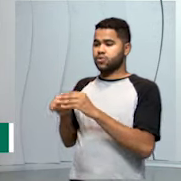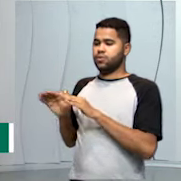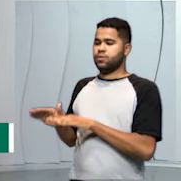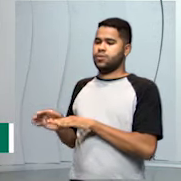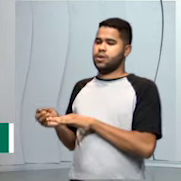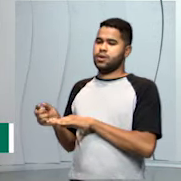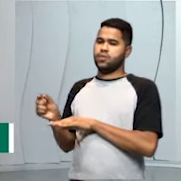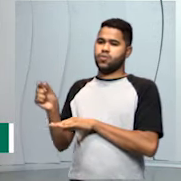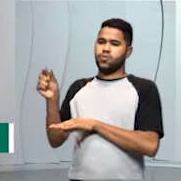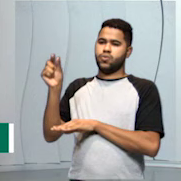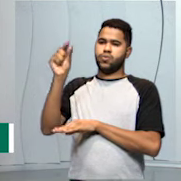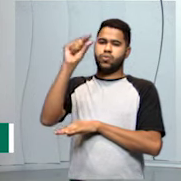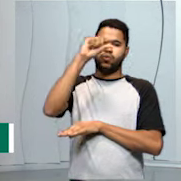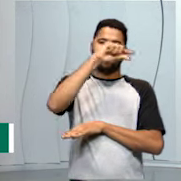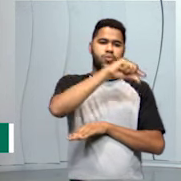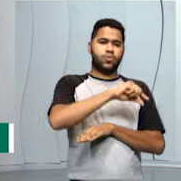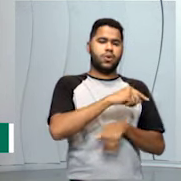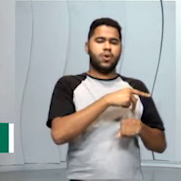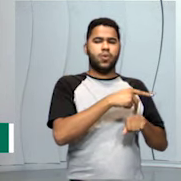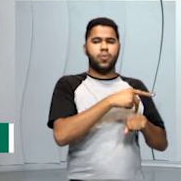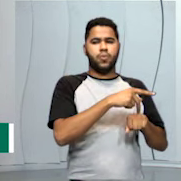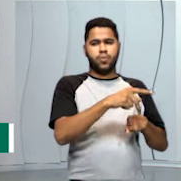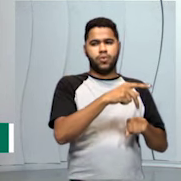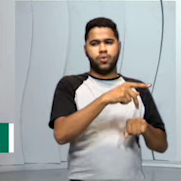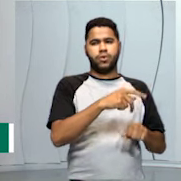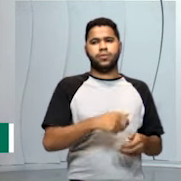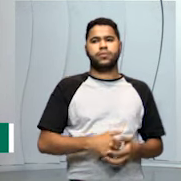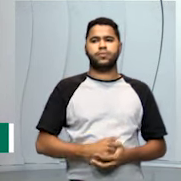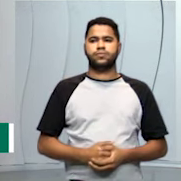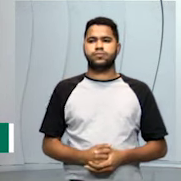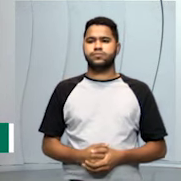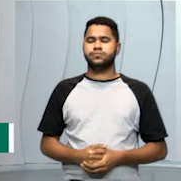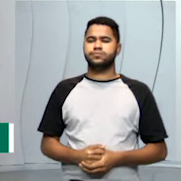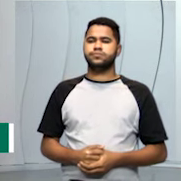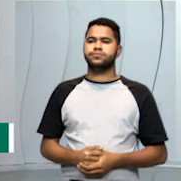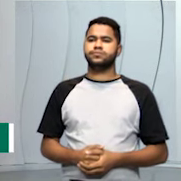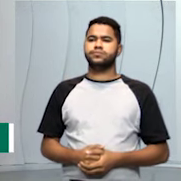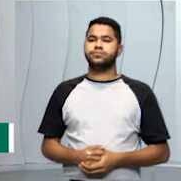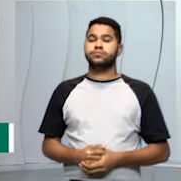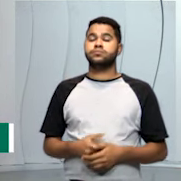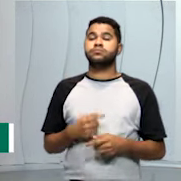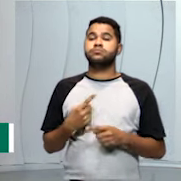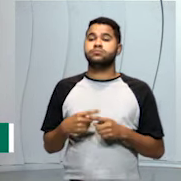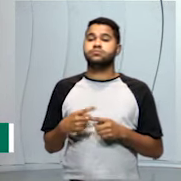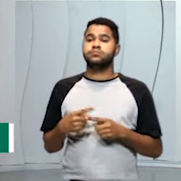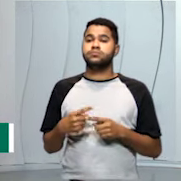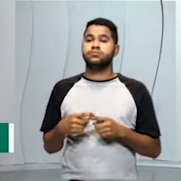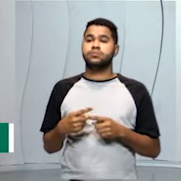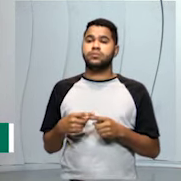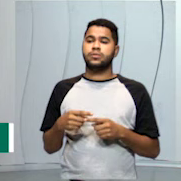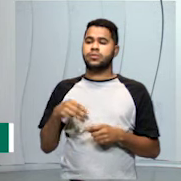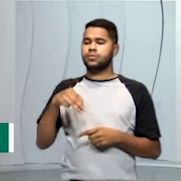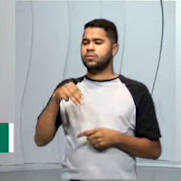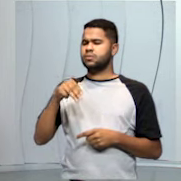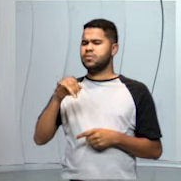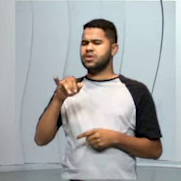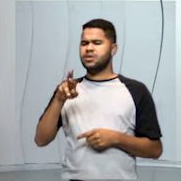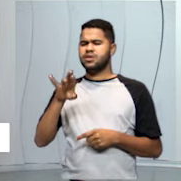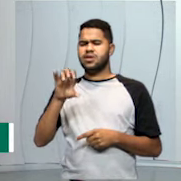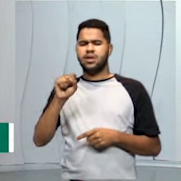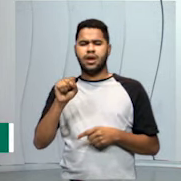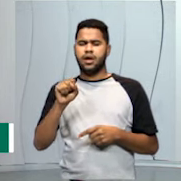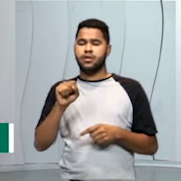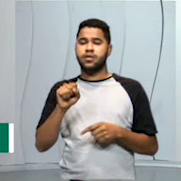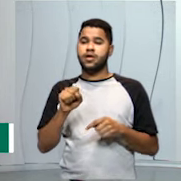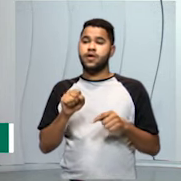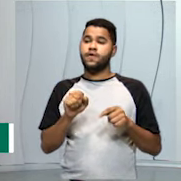Então, a água destilada é uma água pura. Por quê? Os minerais, tudo que estava nela,